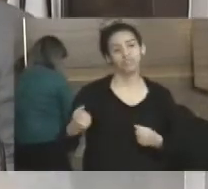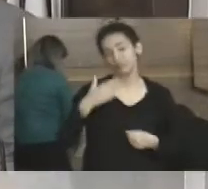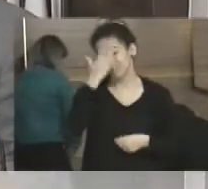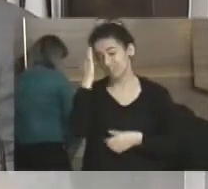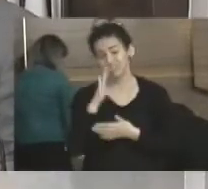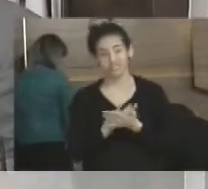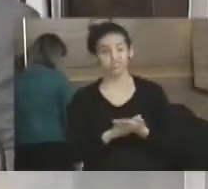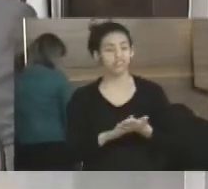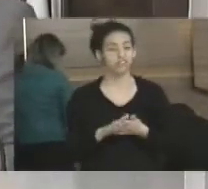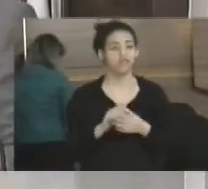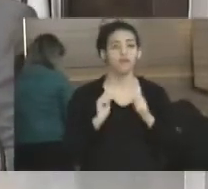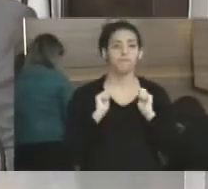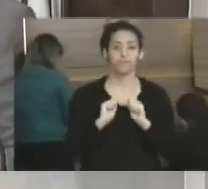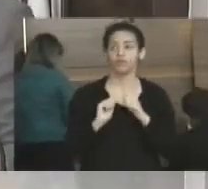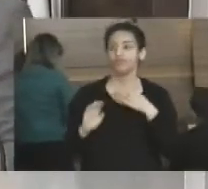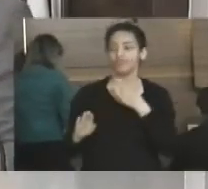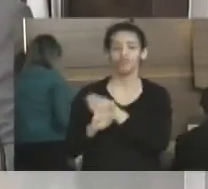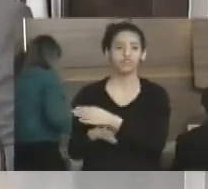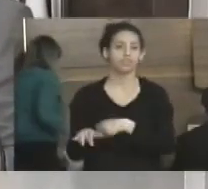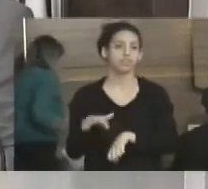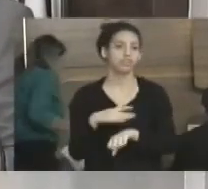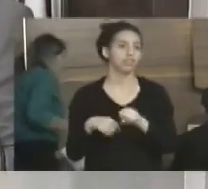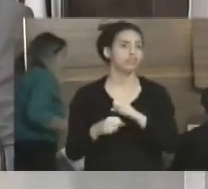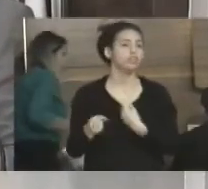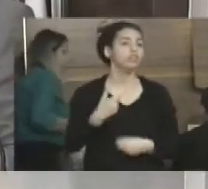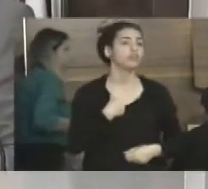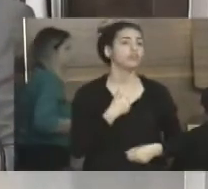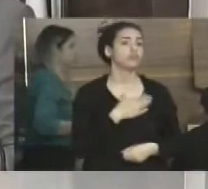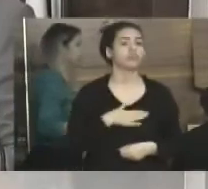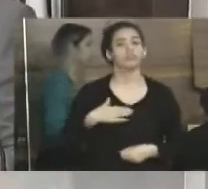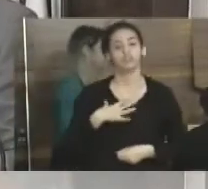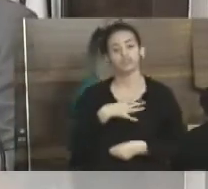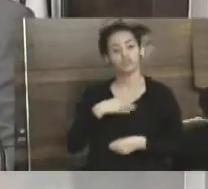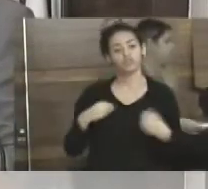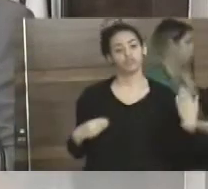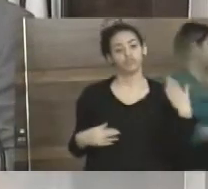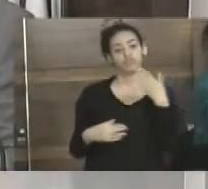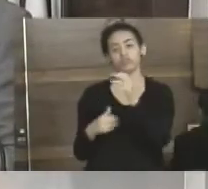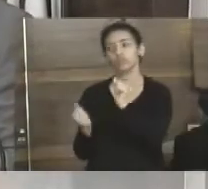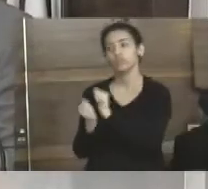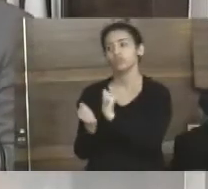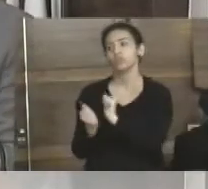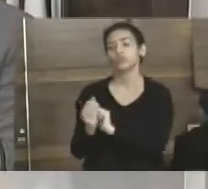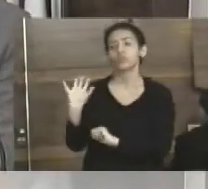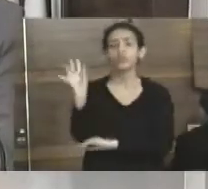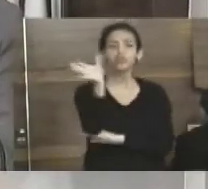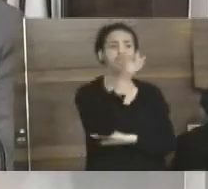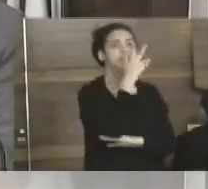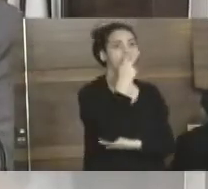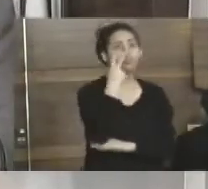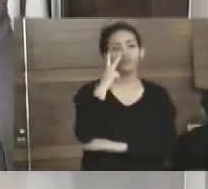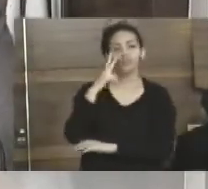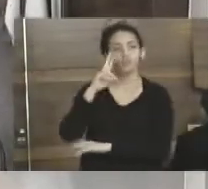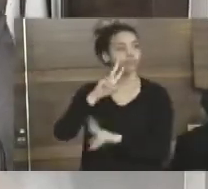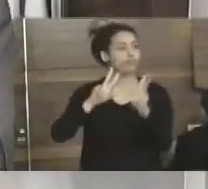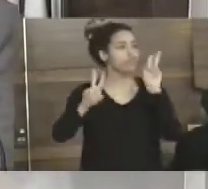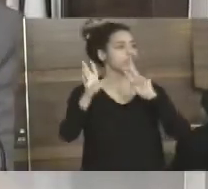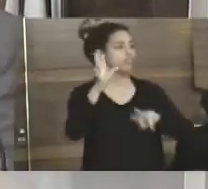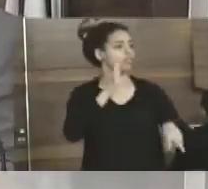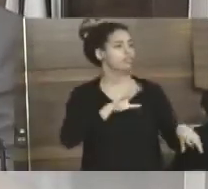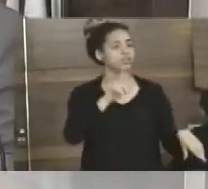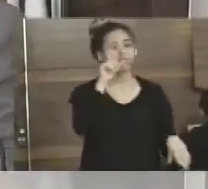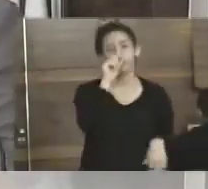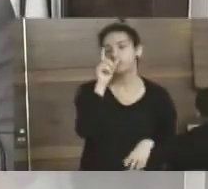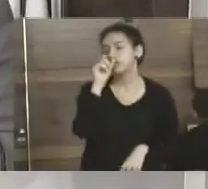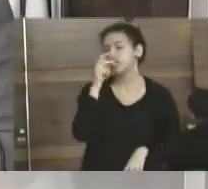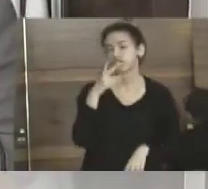pode chegar na Ilha Grande. Eu gostaria de final de semana levar meus filhos num parque ecológico, ver passarinho, ver bicho, encontrar os vereadores, encontrar vocês que estão